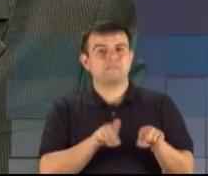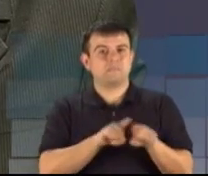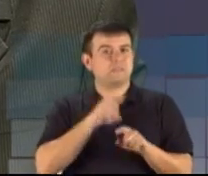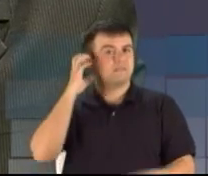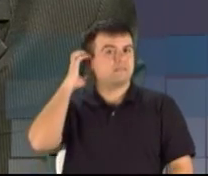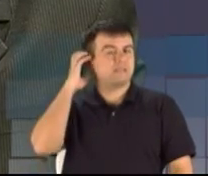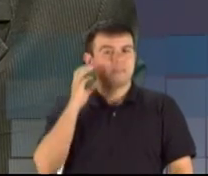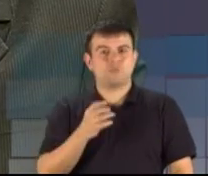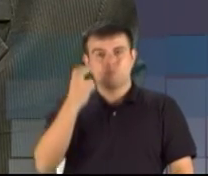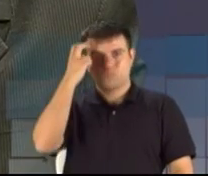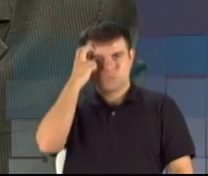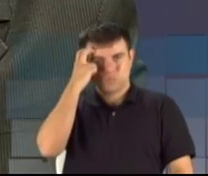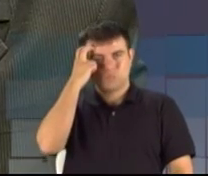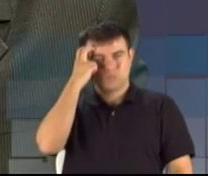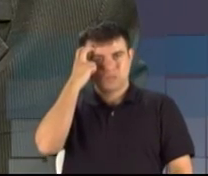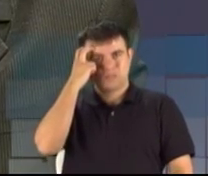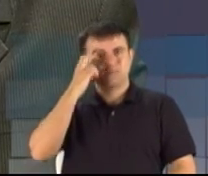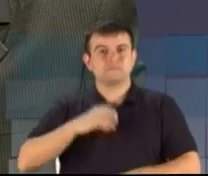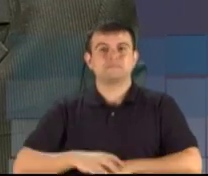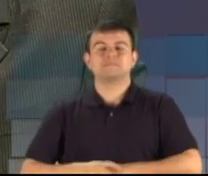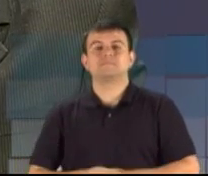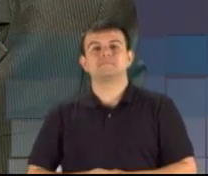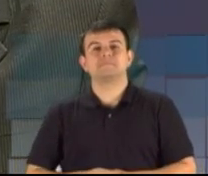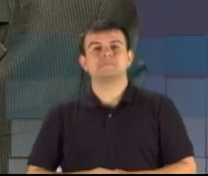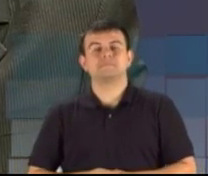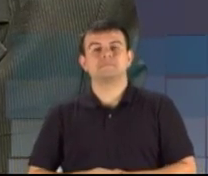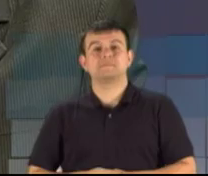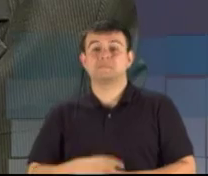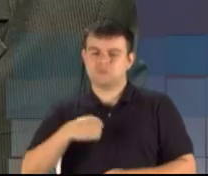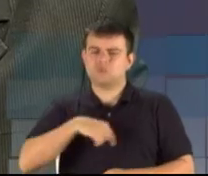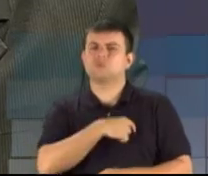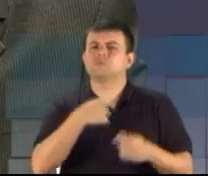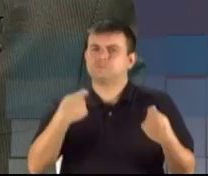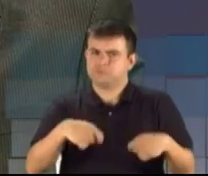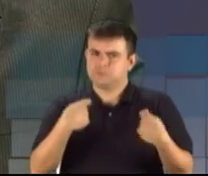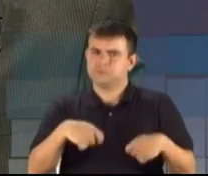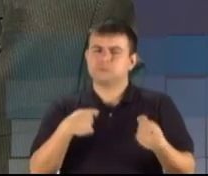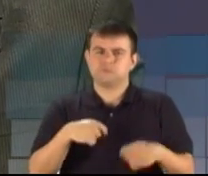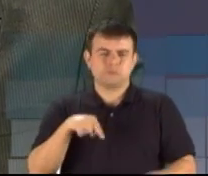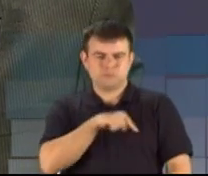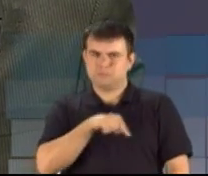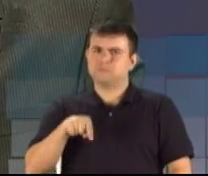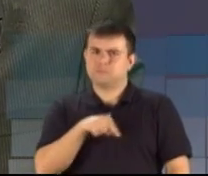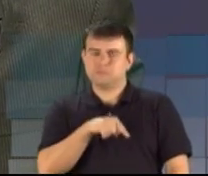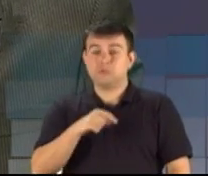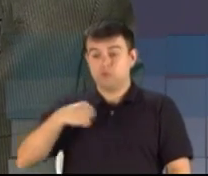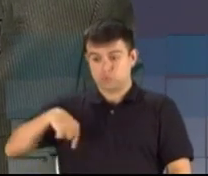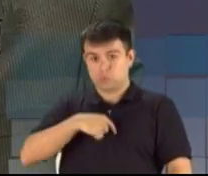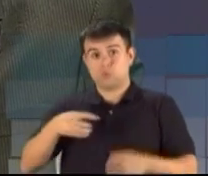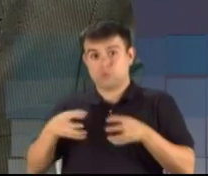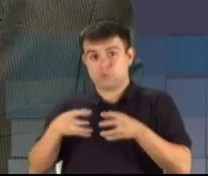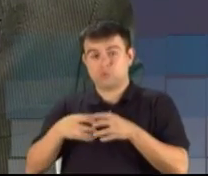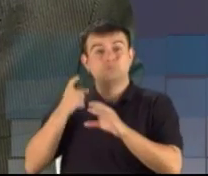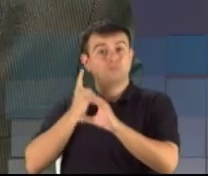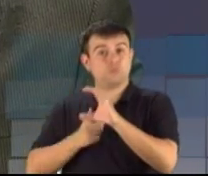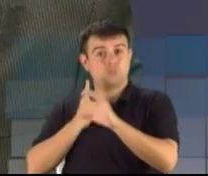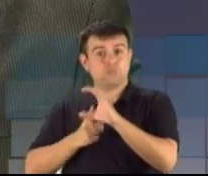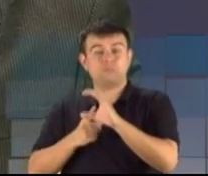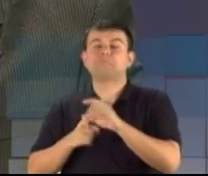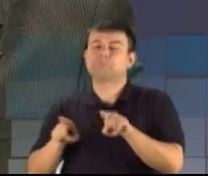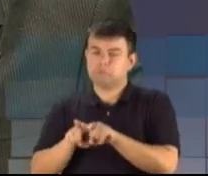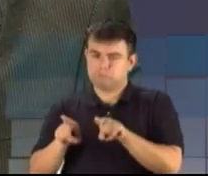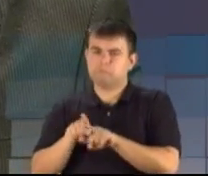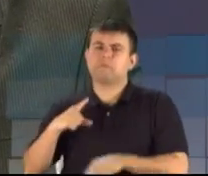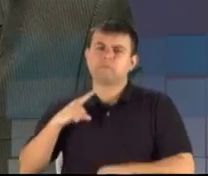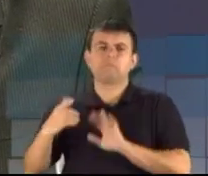é exatamente o que nós necessitamos. Nós comunistas também temos uma proposta para o Rio Grande.